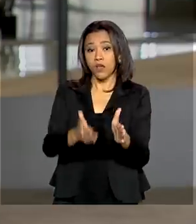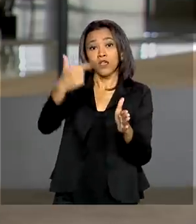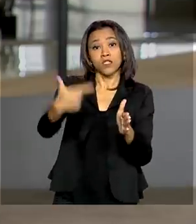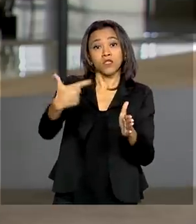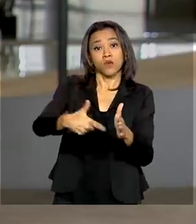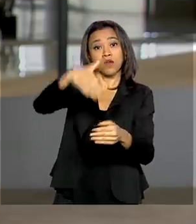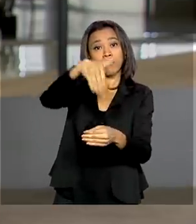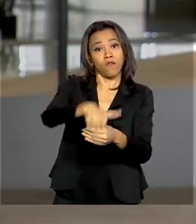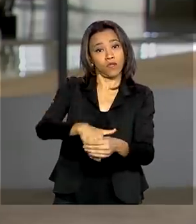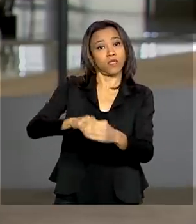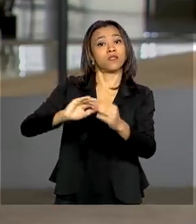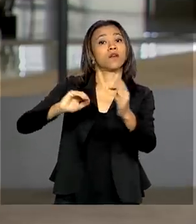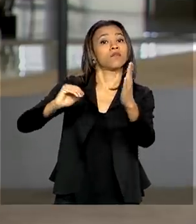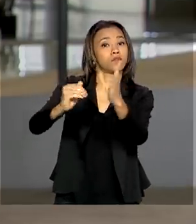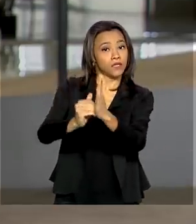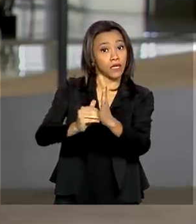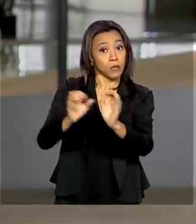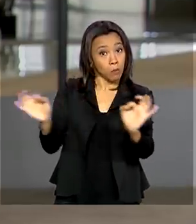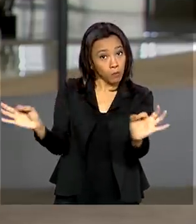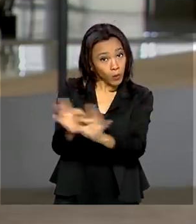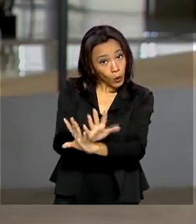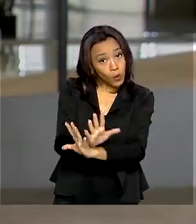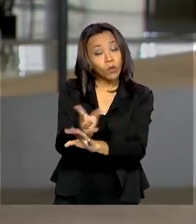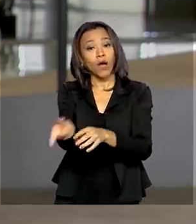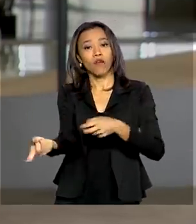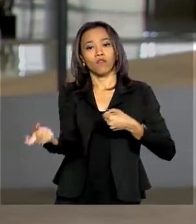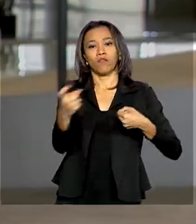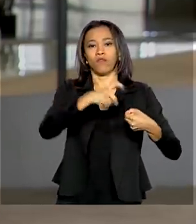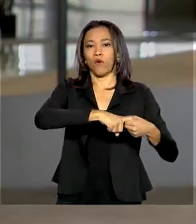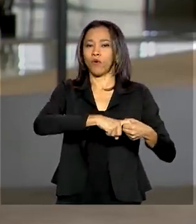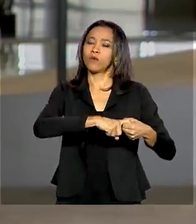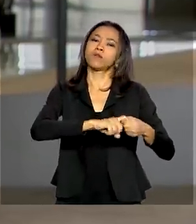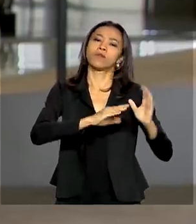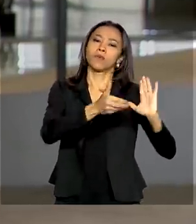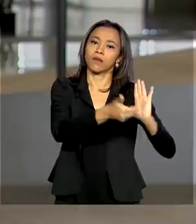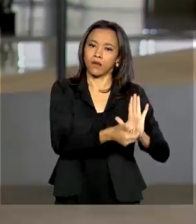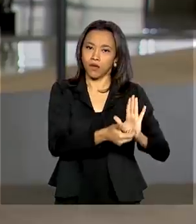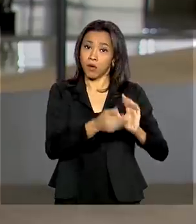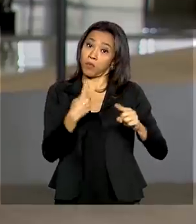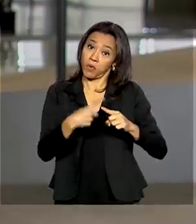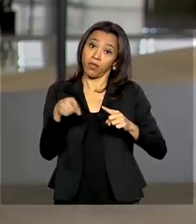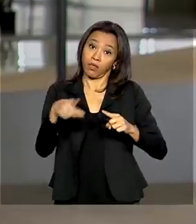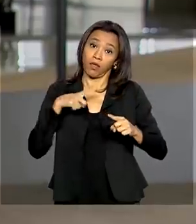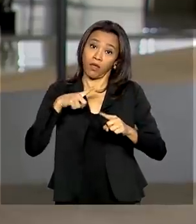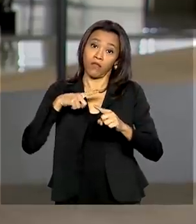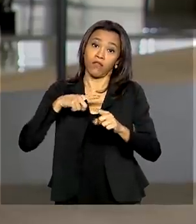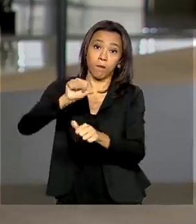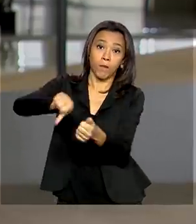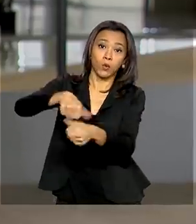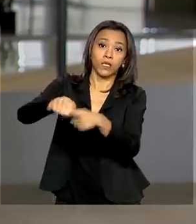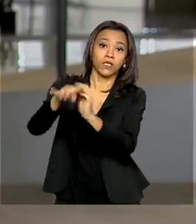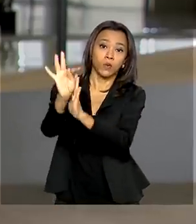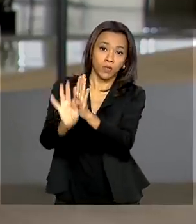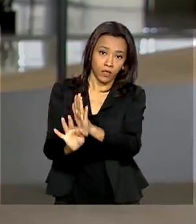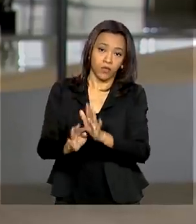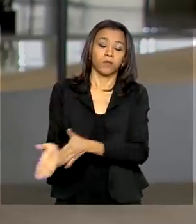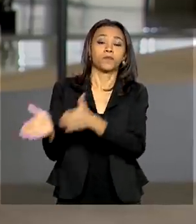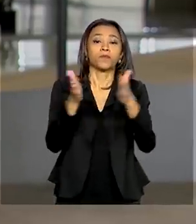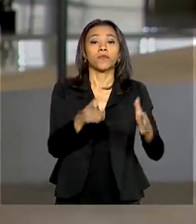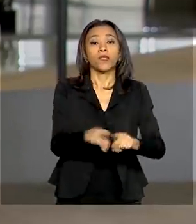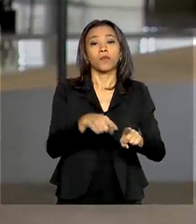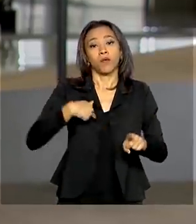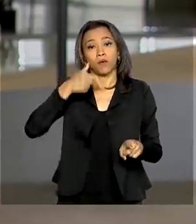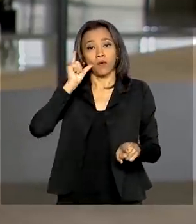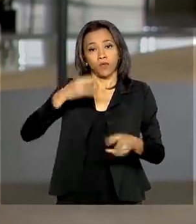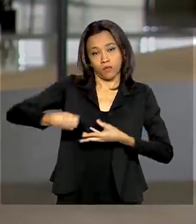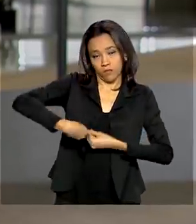e caso aprovado ele retorna para a Câmara, já que houve modificações nesse texto. E também ontem o governo enviou ao Congresso Nacional